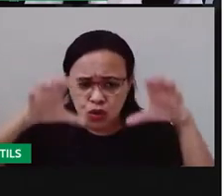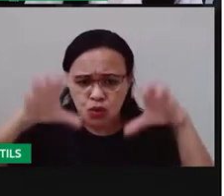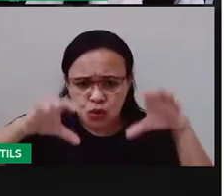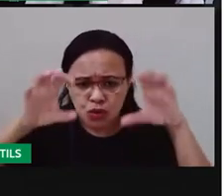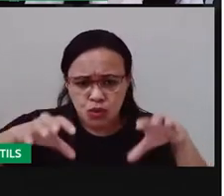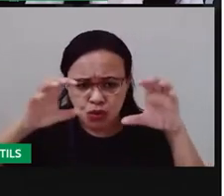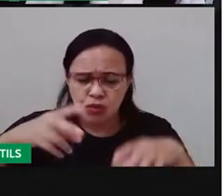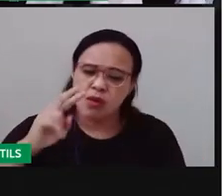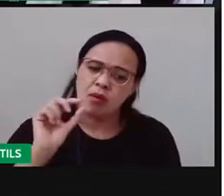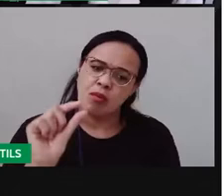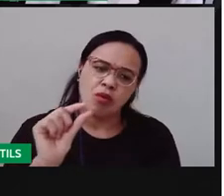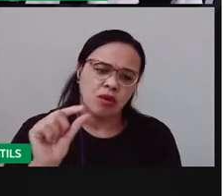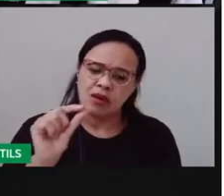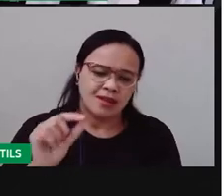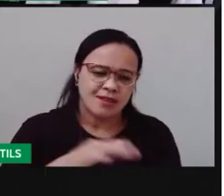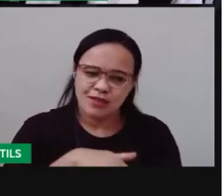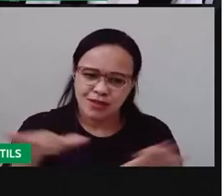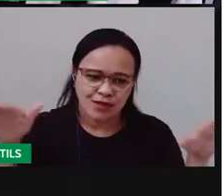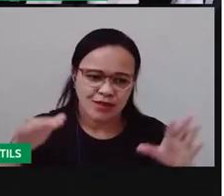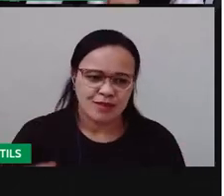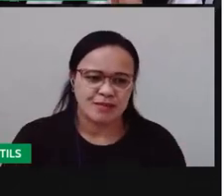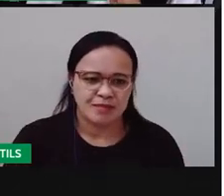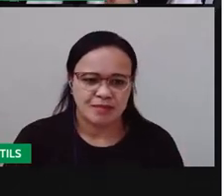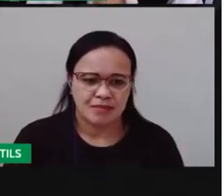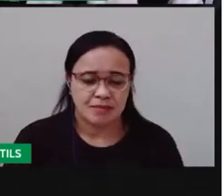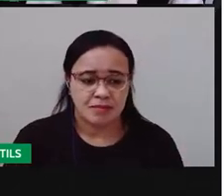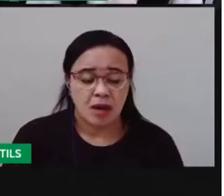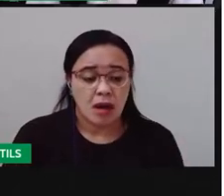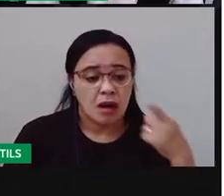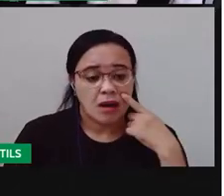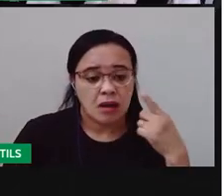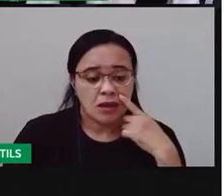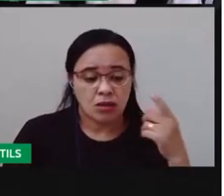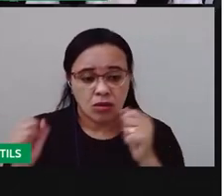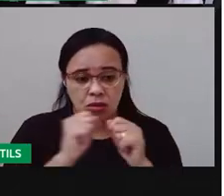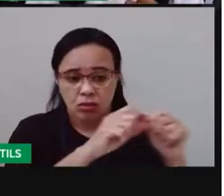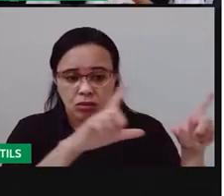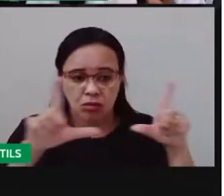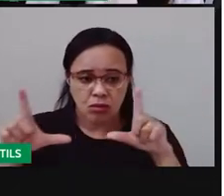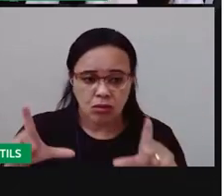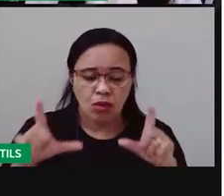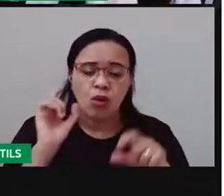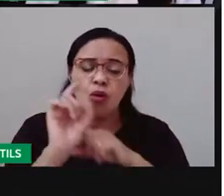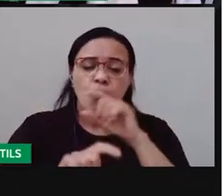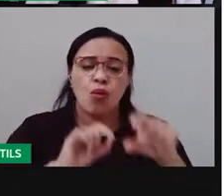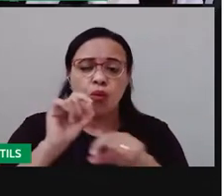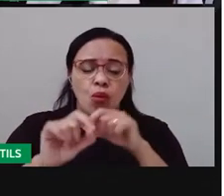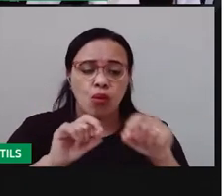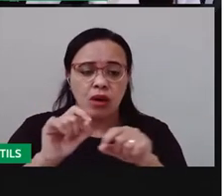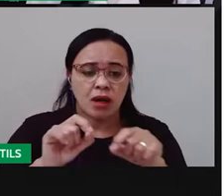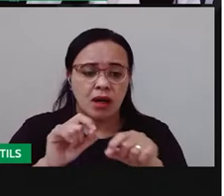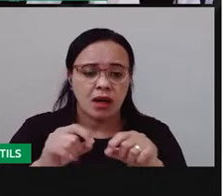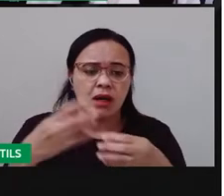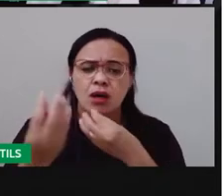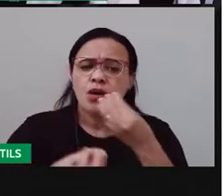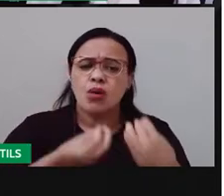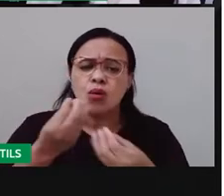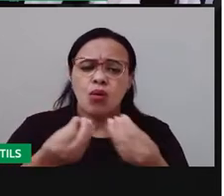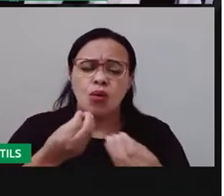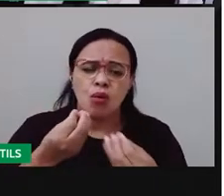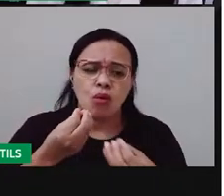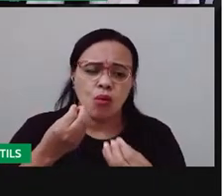Vou mostrar agora para vocês como a gente pode ver a vegetação que predomina aqui no